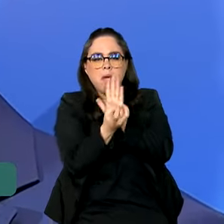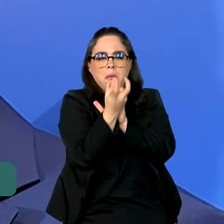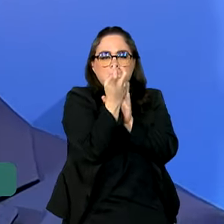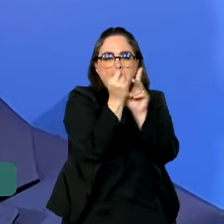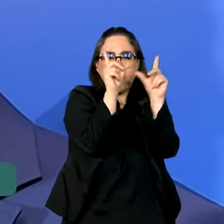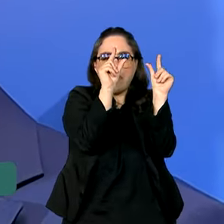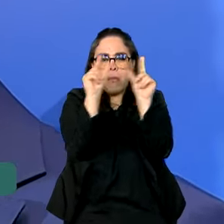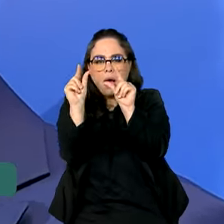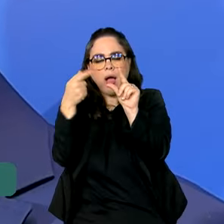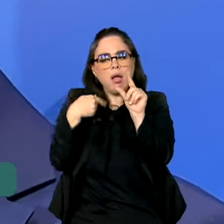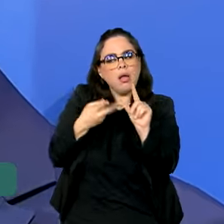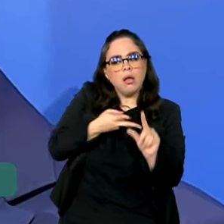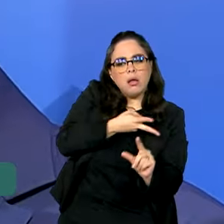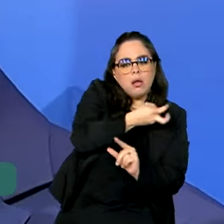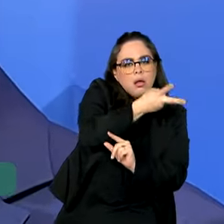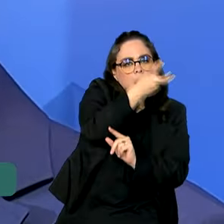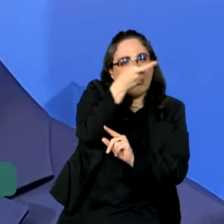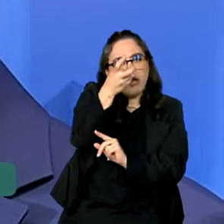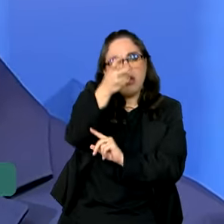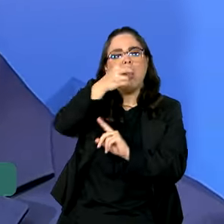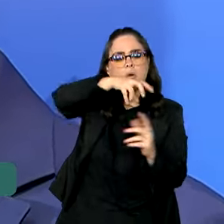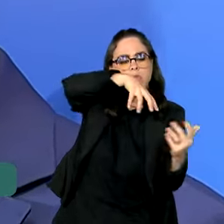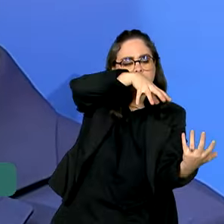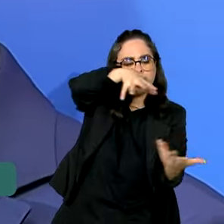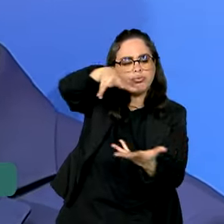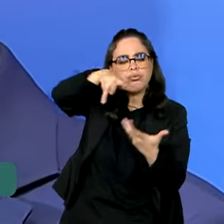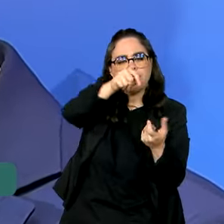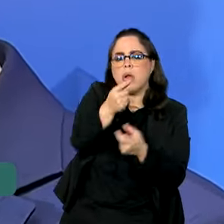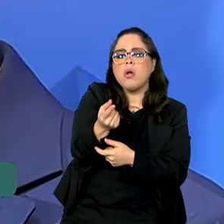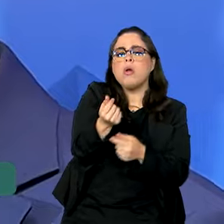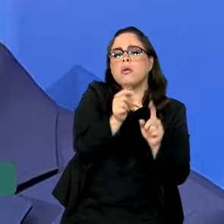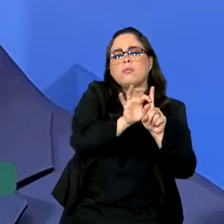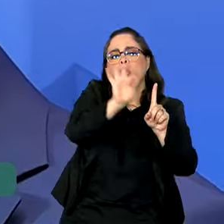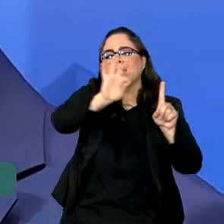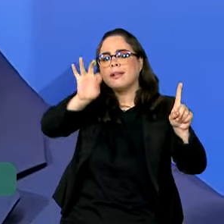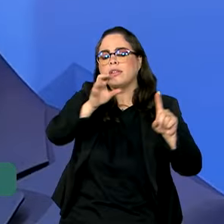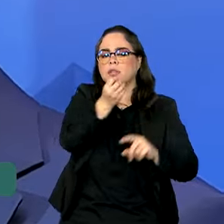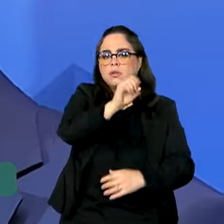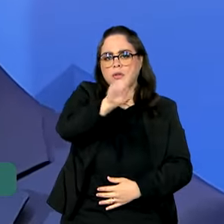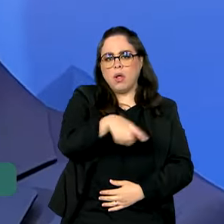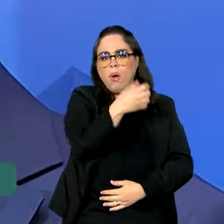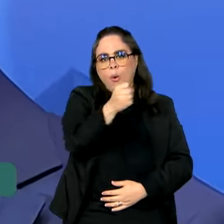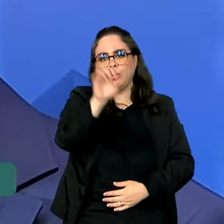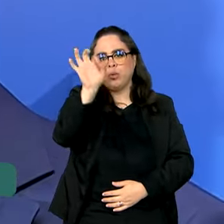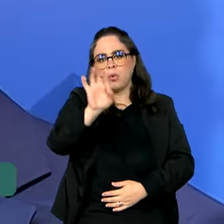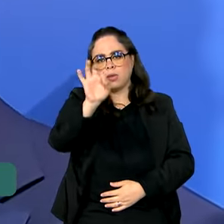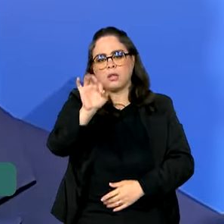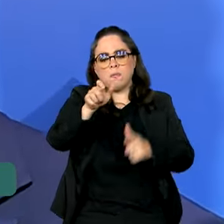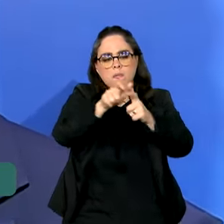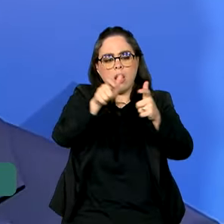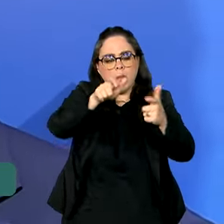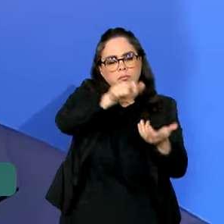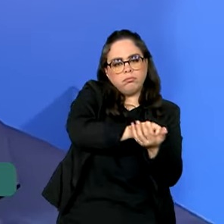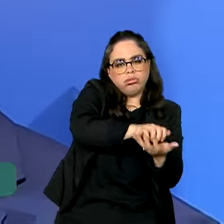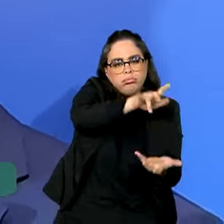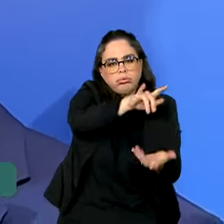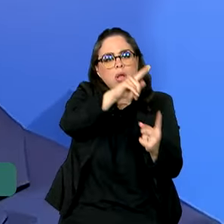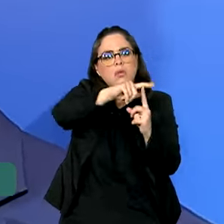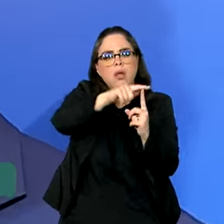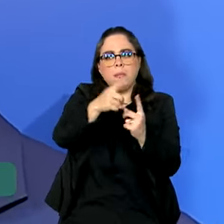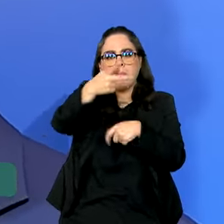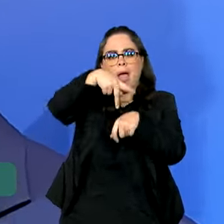gente verifica, o mundo cresceu apenas 0,8% o volume de comércio exterior,